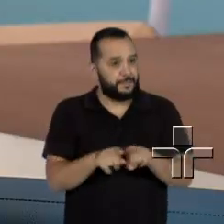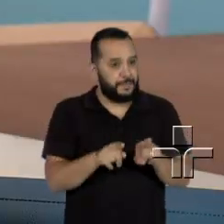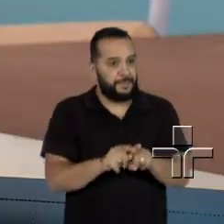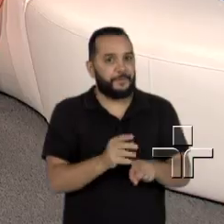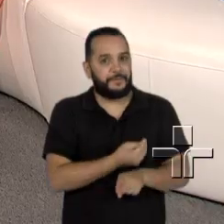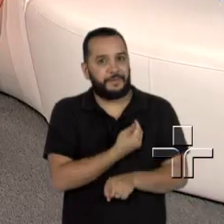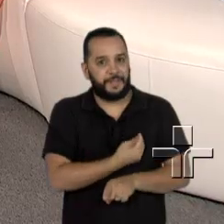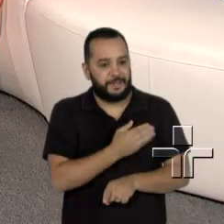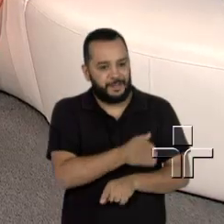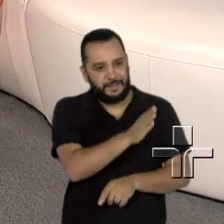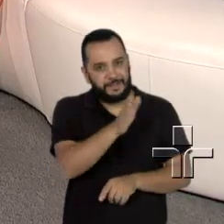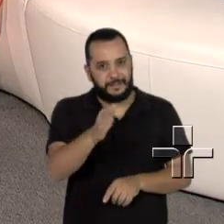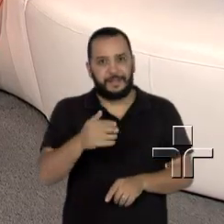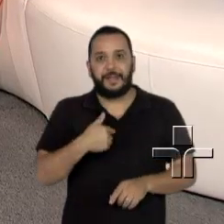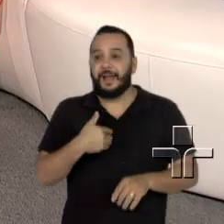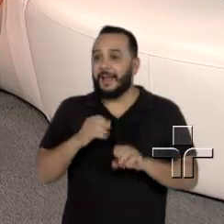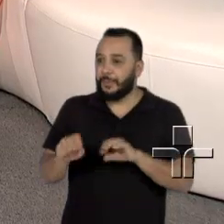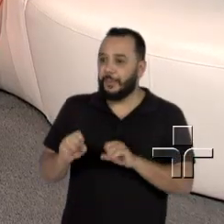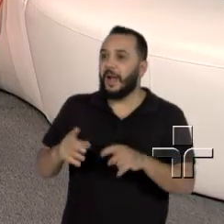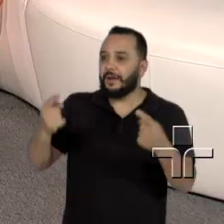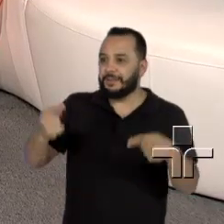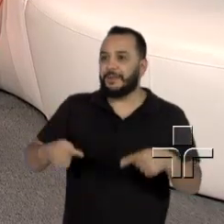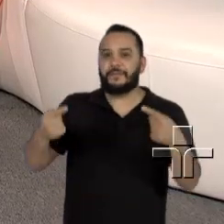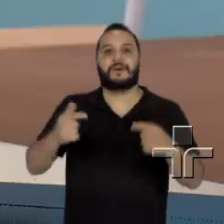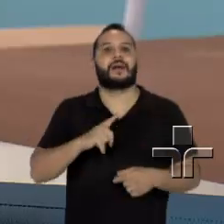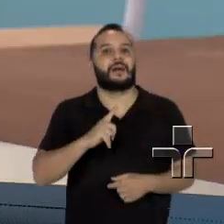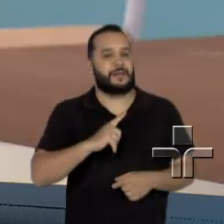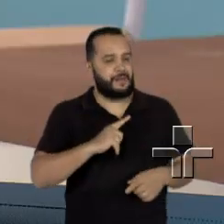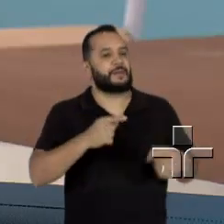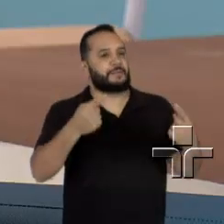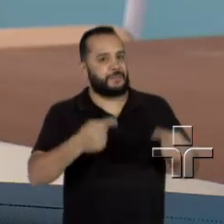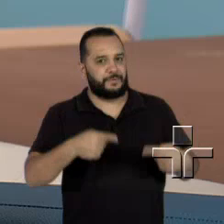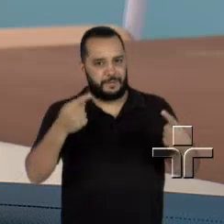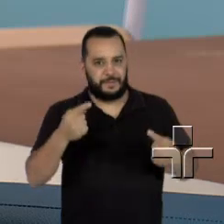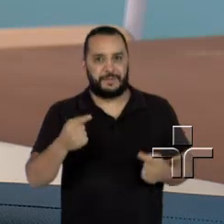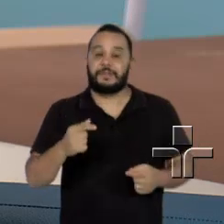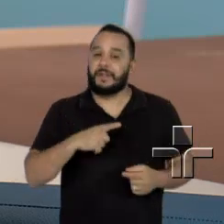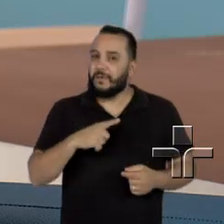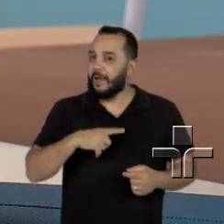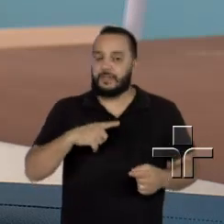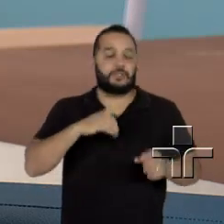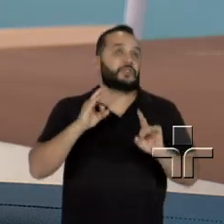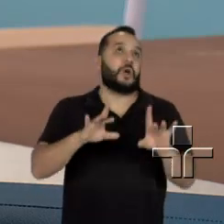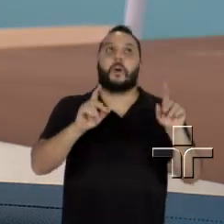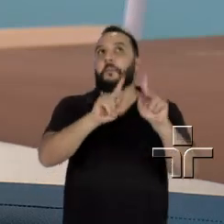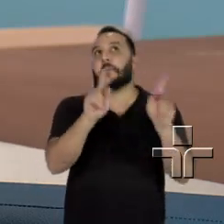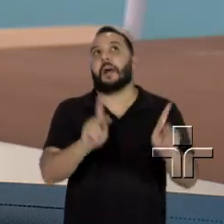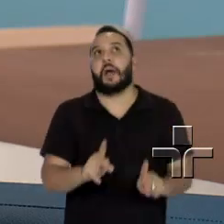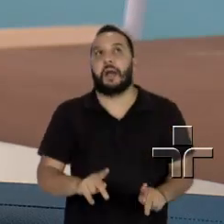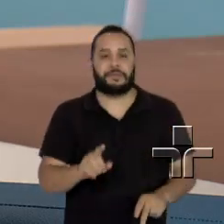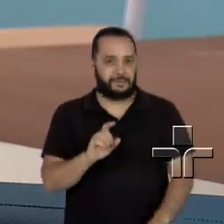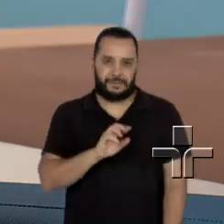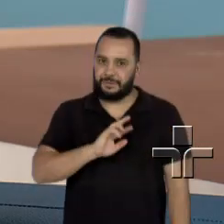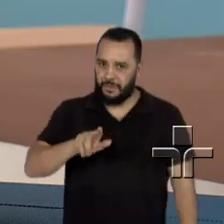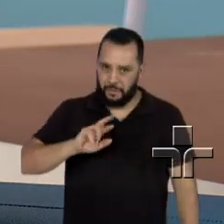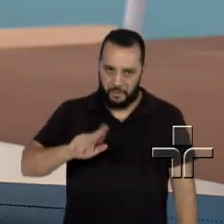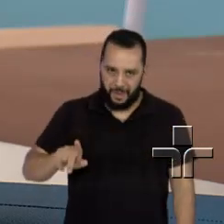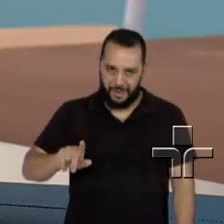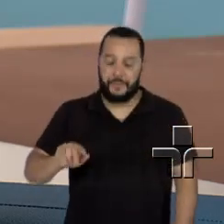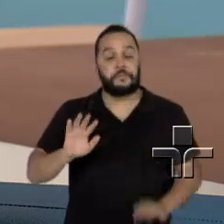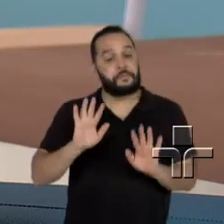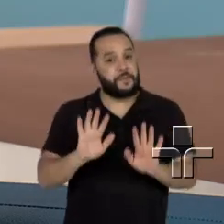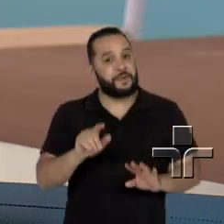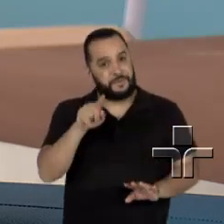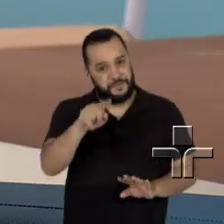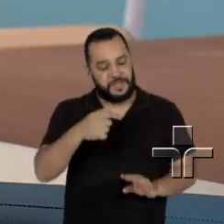deles. Educar é um desafio diário, É um desafio. Não é o mar de rosas, porém, você fica cada